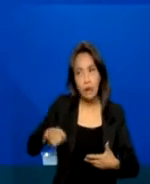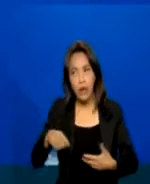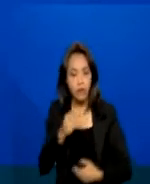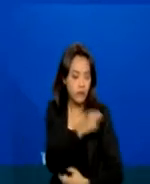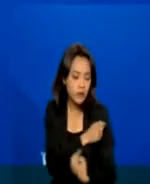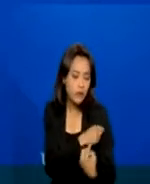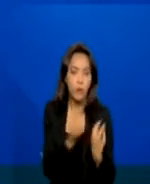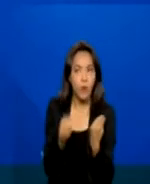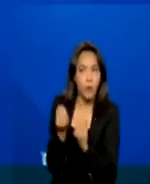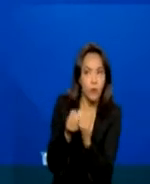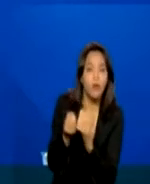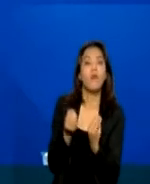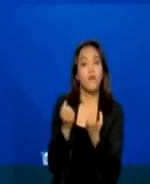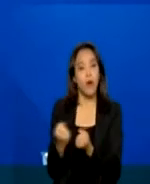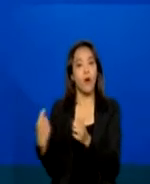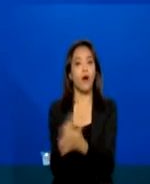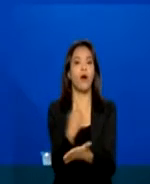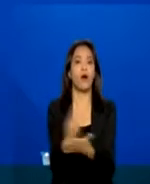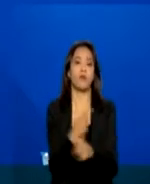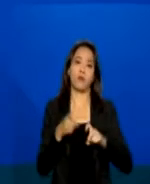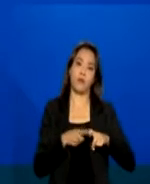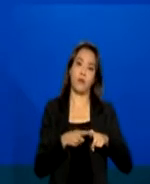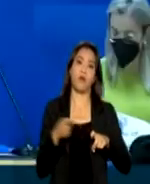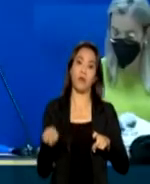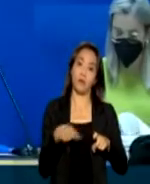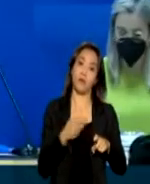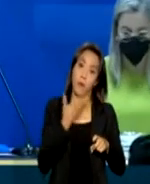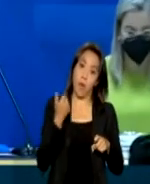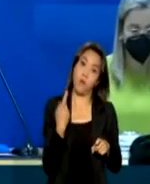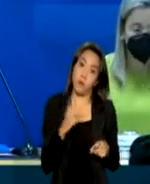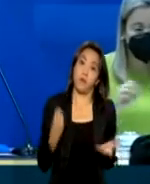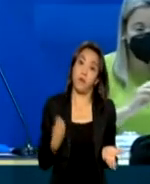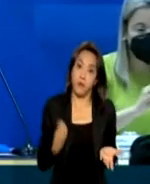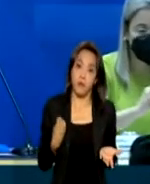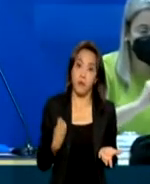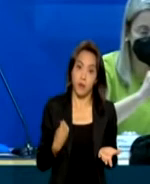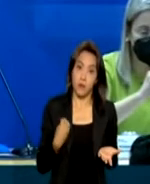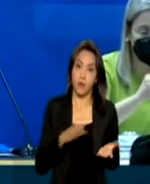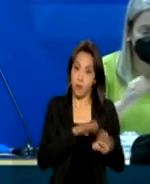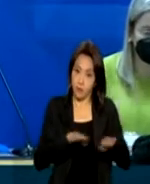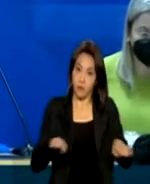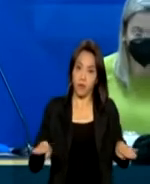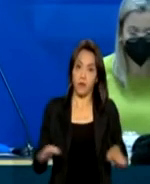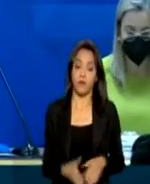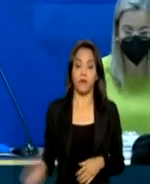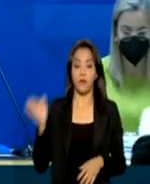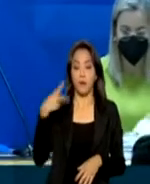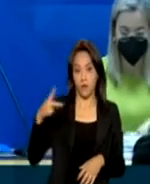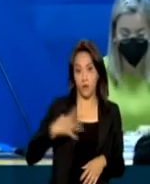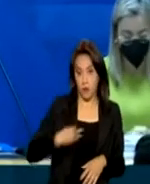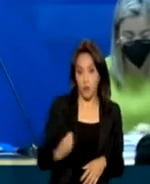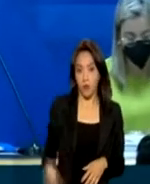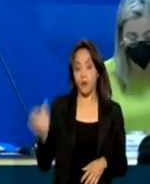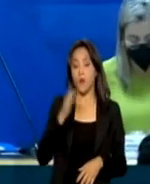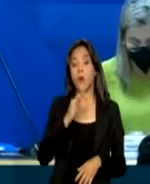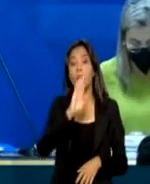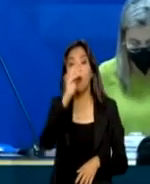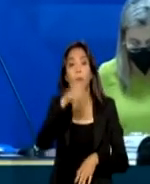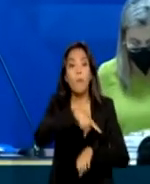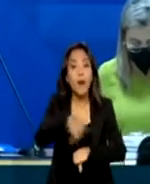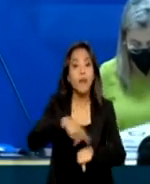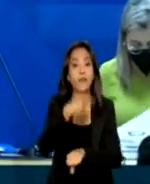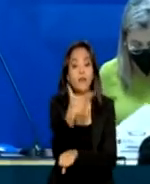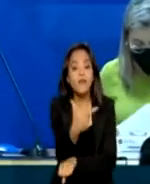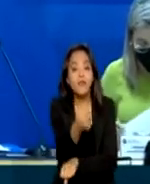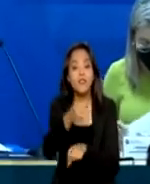decidir o que é melhor para os seus filhos. O Brasil tem o total de 20 milhões e meio de crianças nas idades